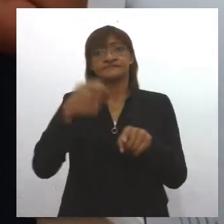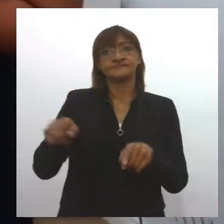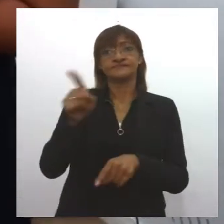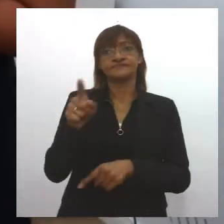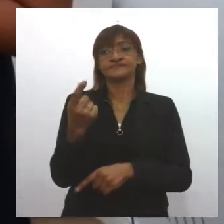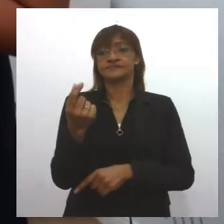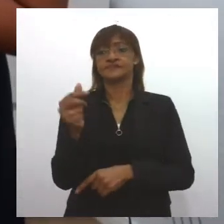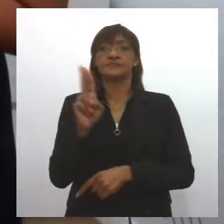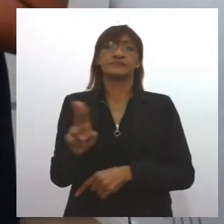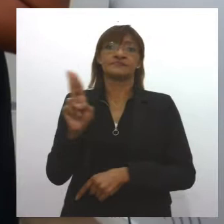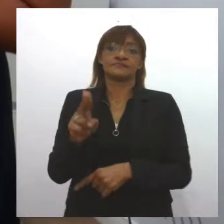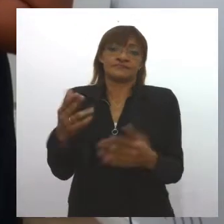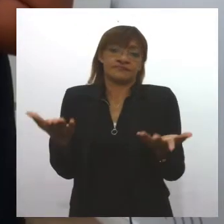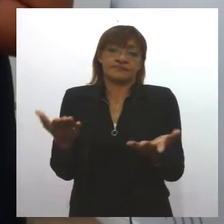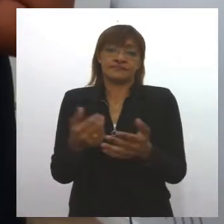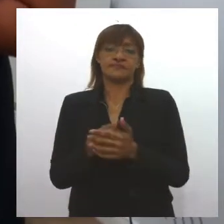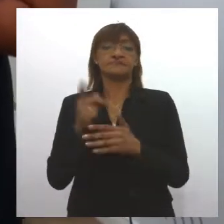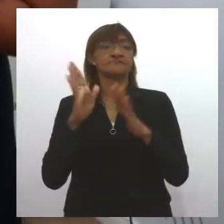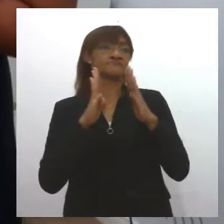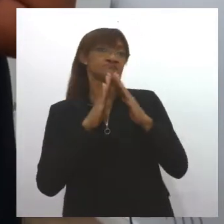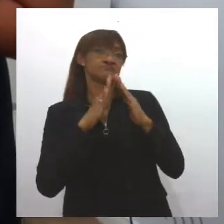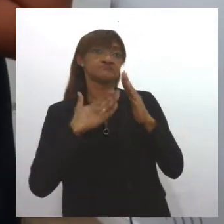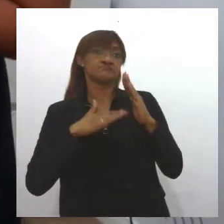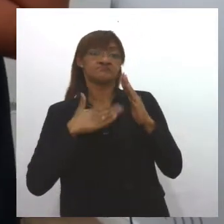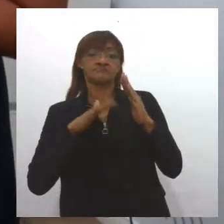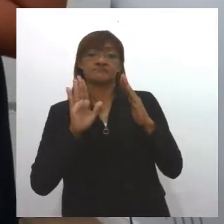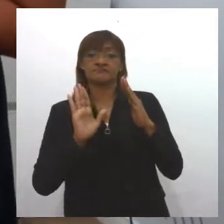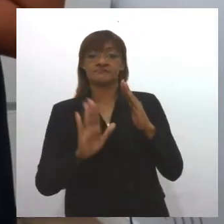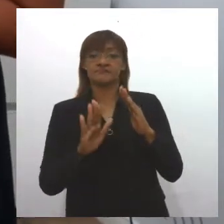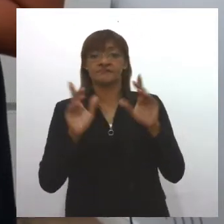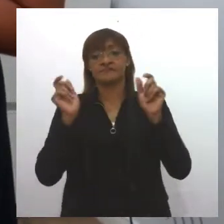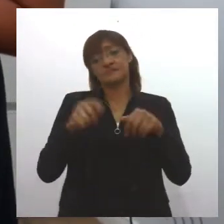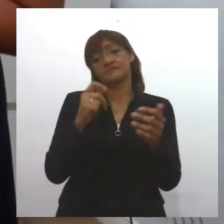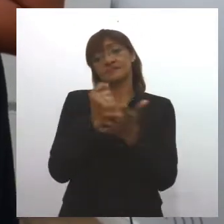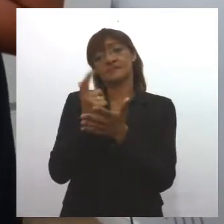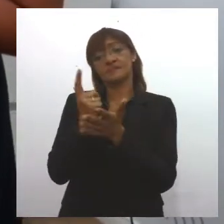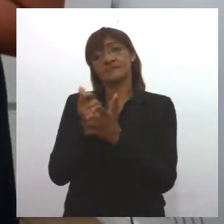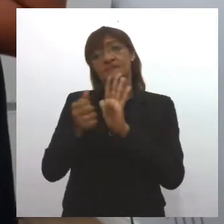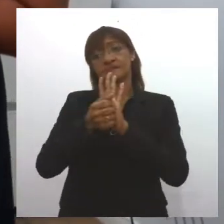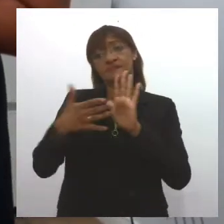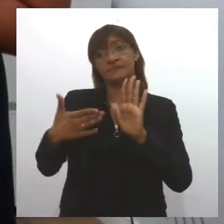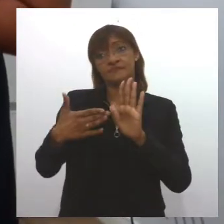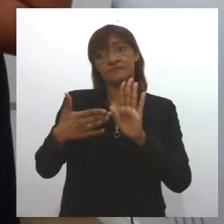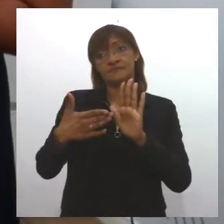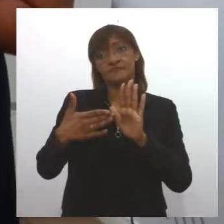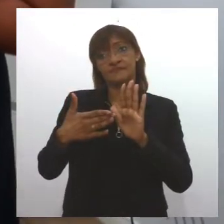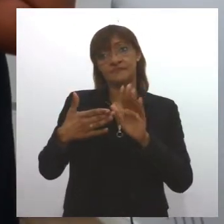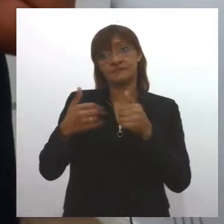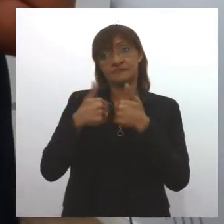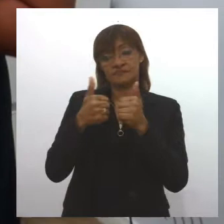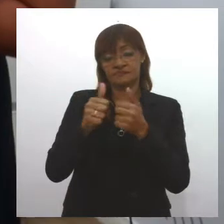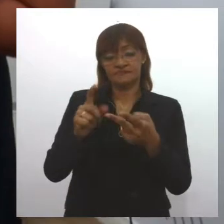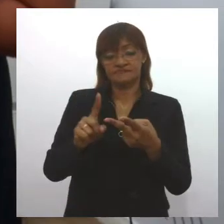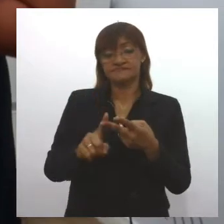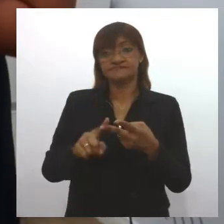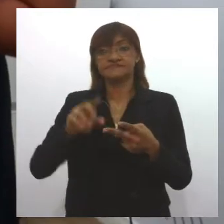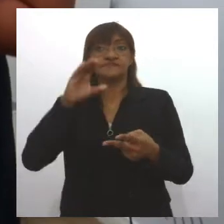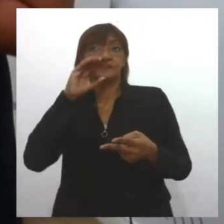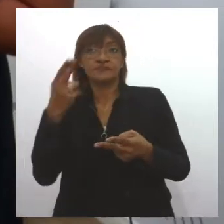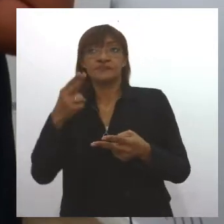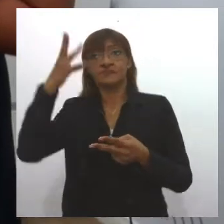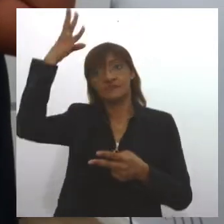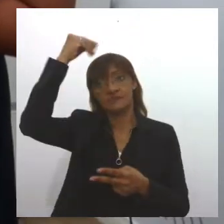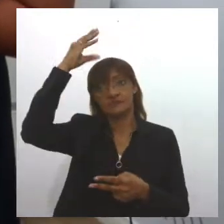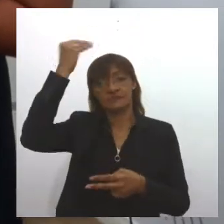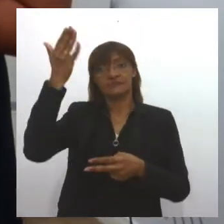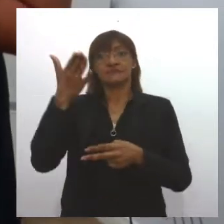com dinheiro. Você está lá na sua casa, você pode efetuar a sua compra de passagem. Você pode estar em Socorro, em São Cristóvão,